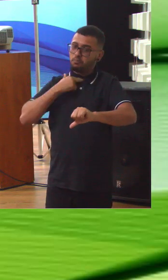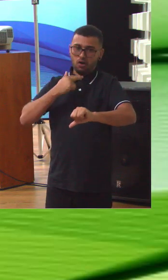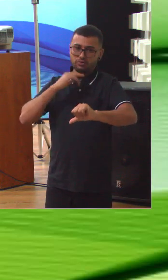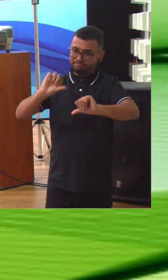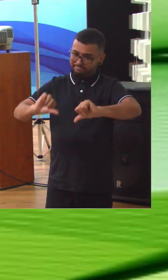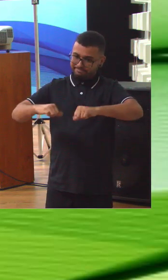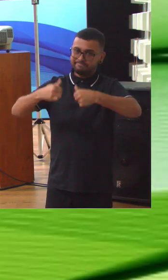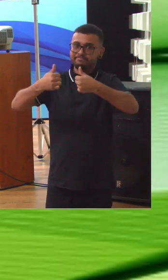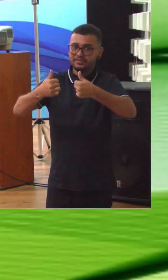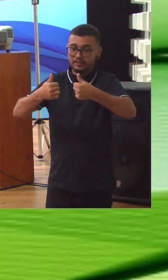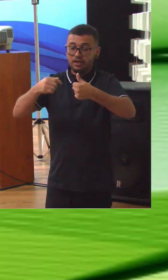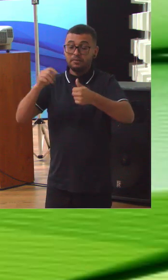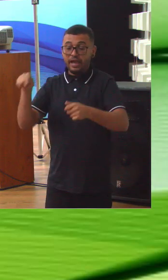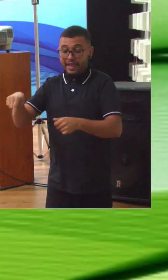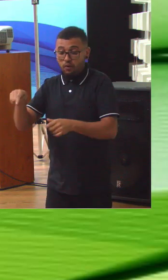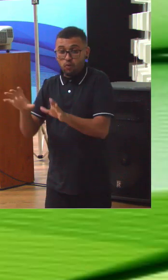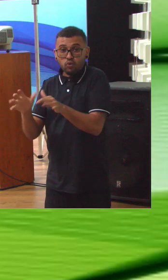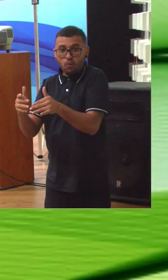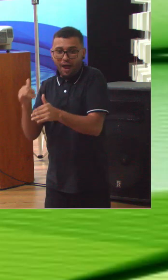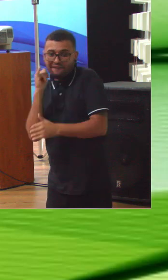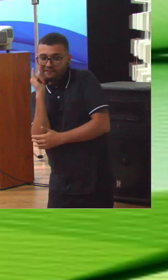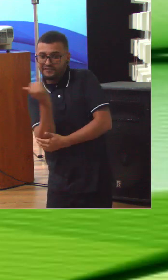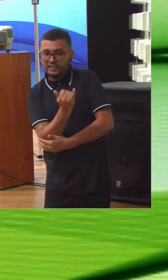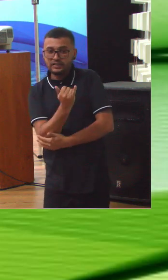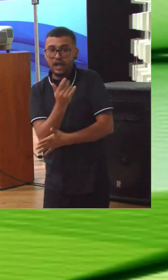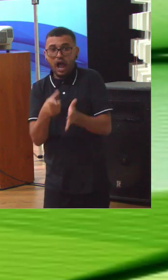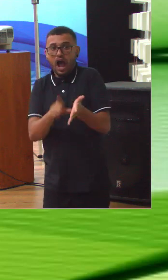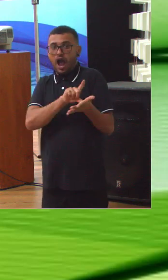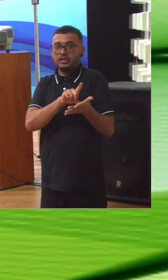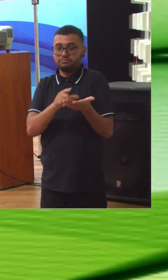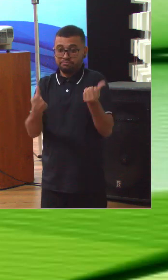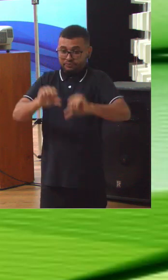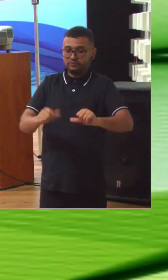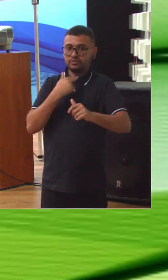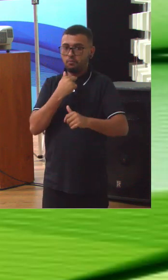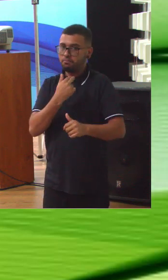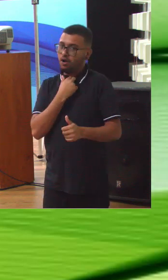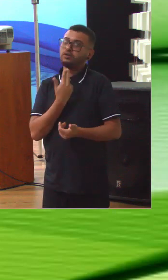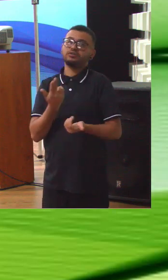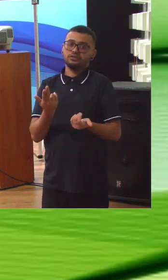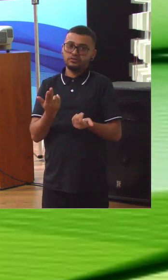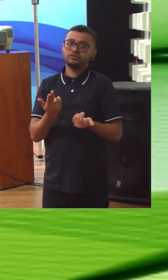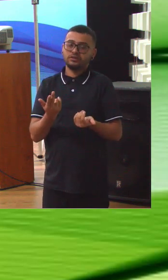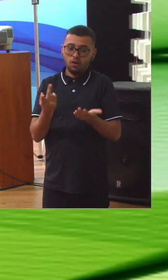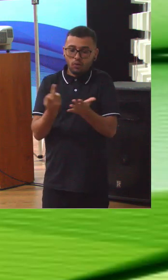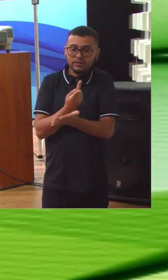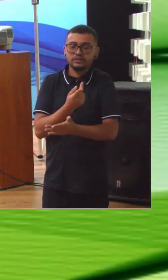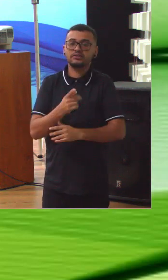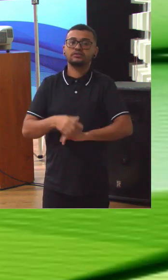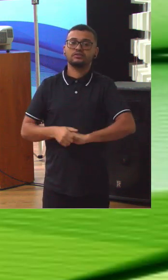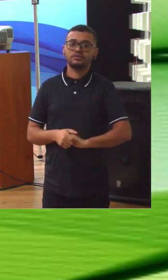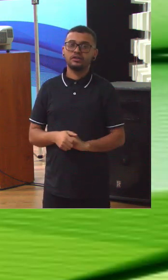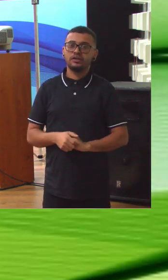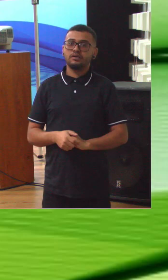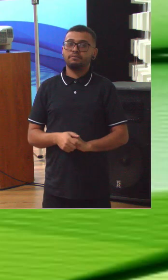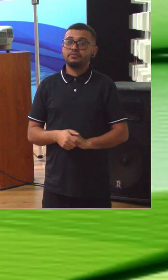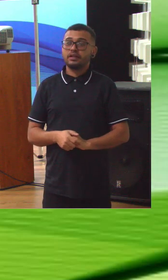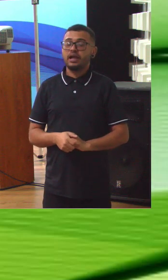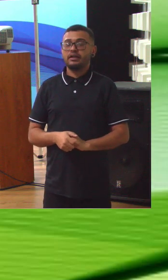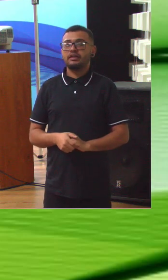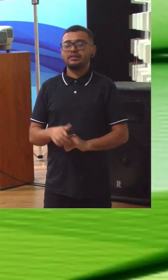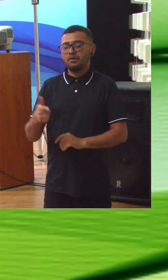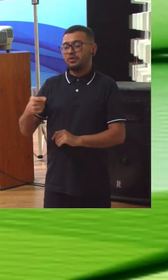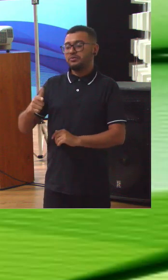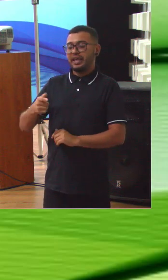alerta, de tal maneira que o alto comando da casa possa evitar desastres muito antes que eles aconteçam. Quando nós não temos uma